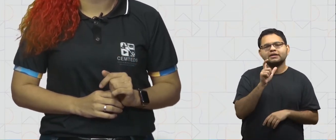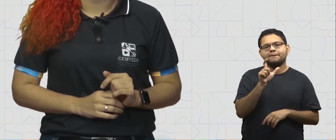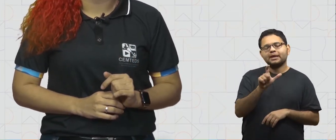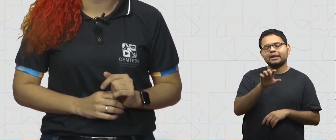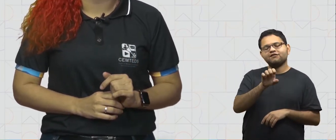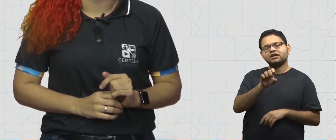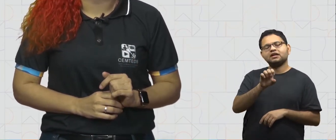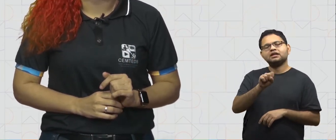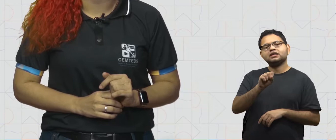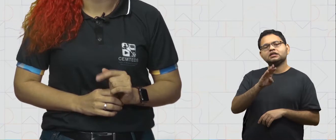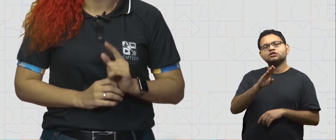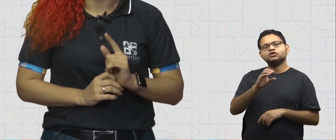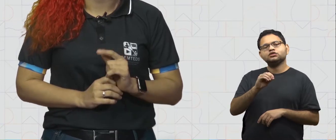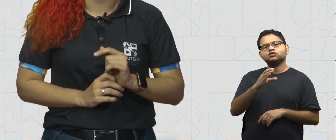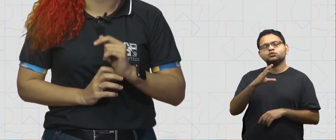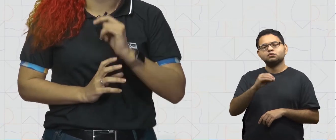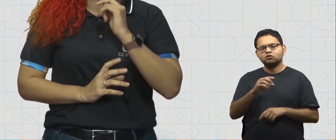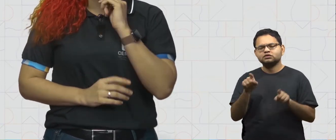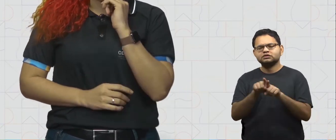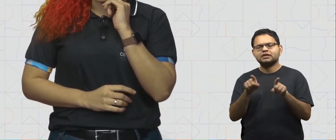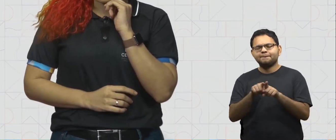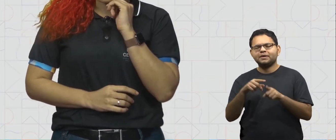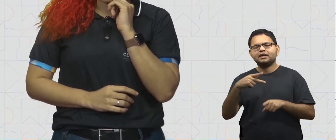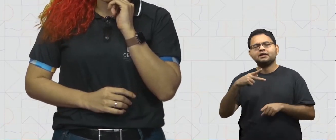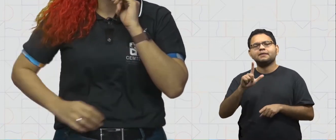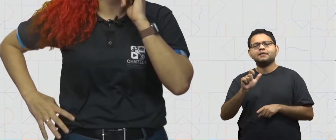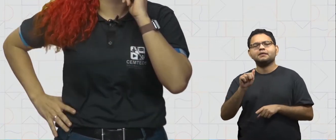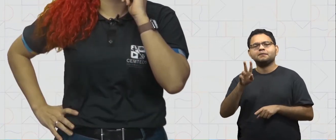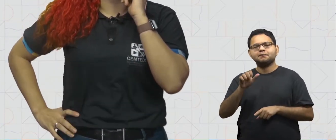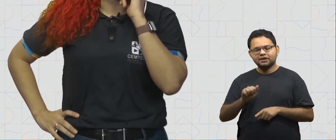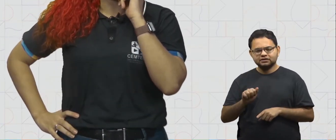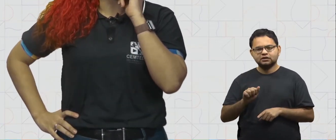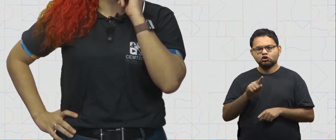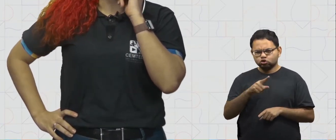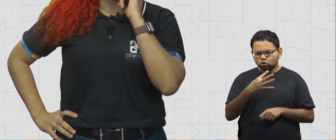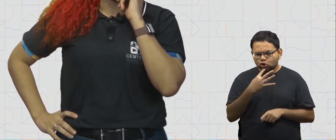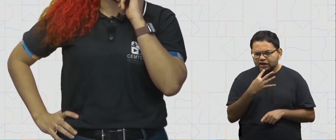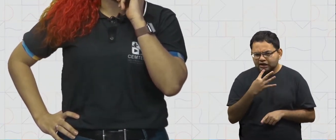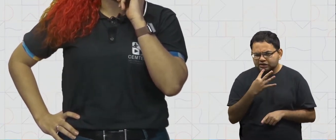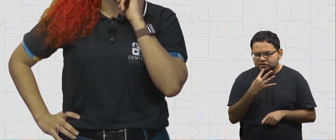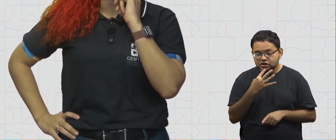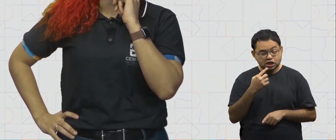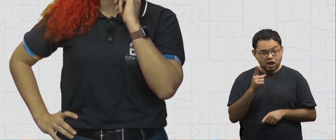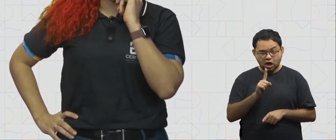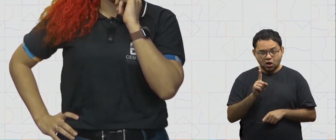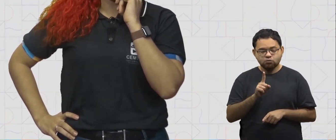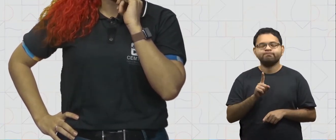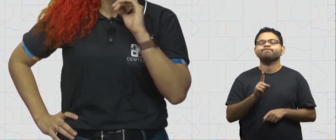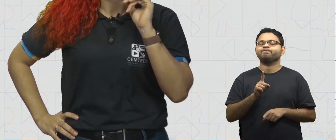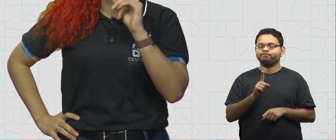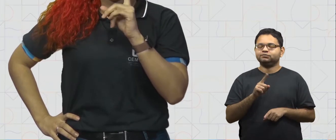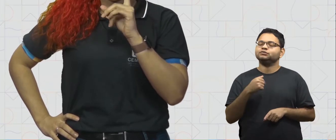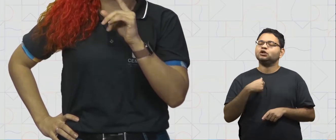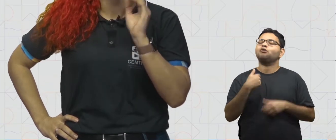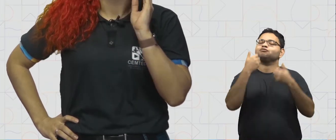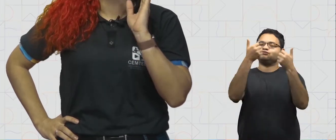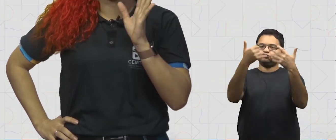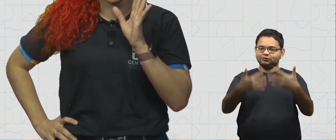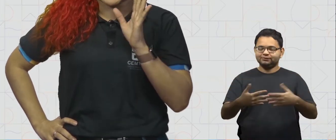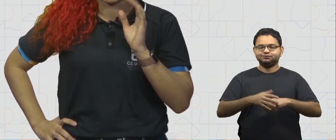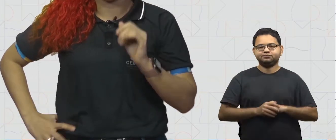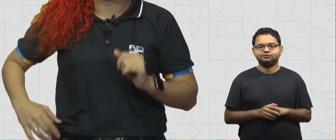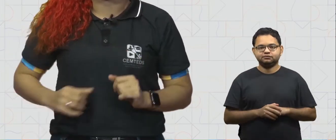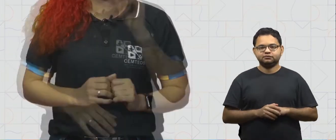falar de esboço de roteiros e de plantas simples? Você sabe o que é isso? Não? Então